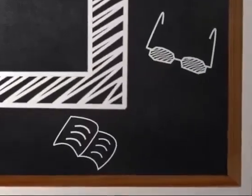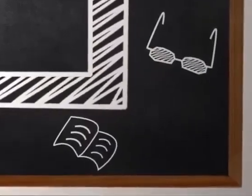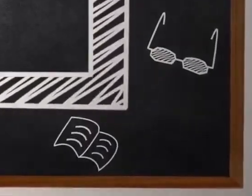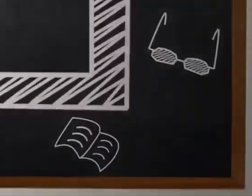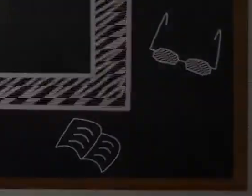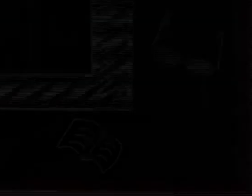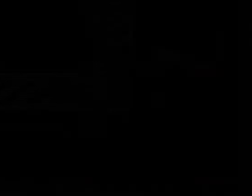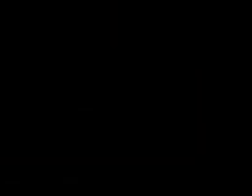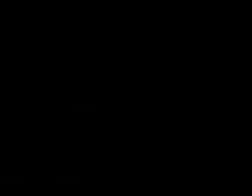esqueça de clicar essa aula. Agradecemos esqueça de